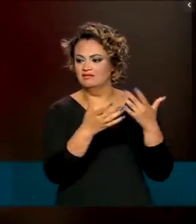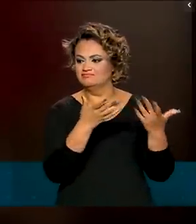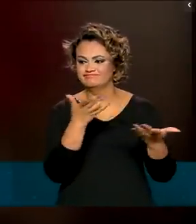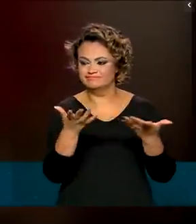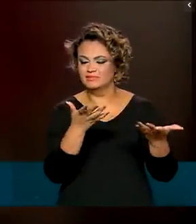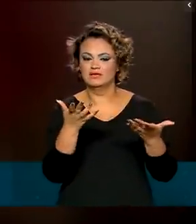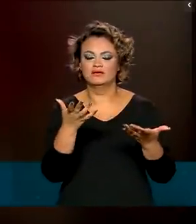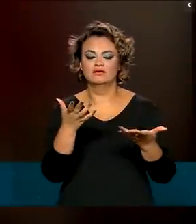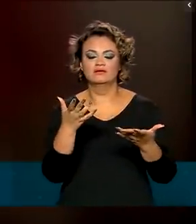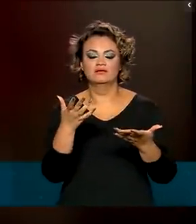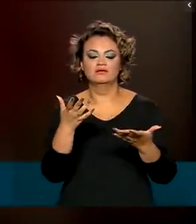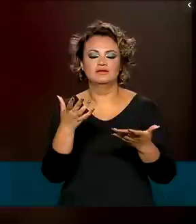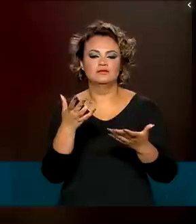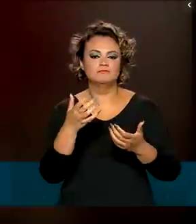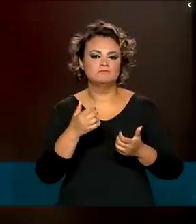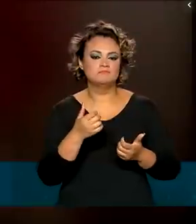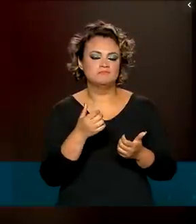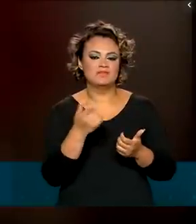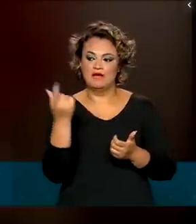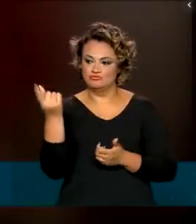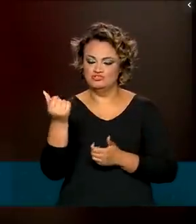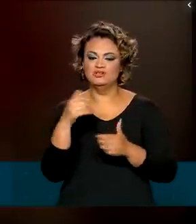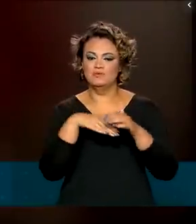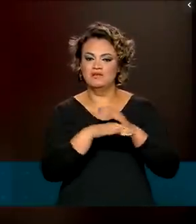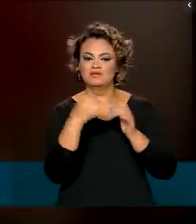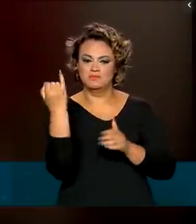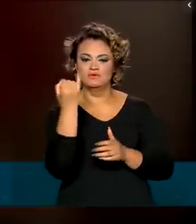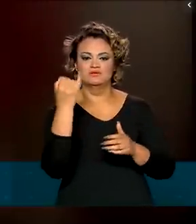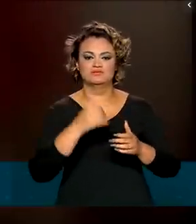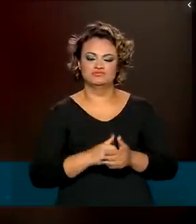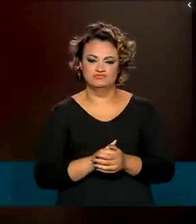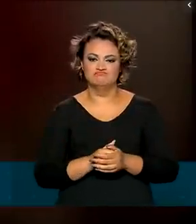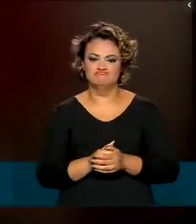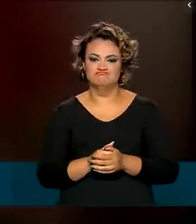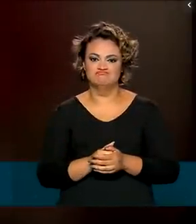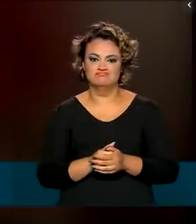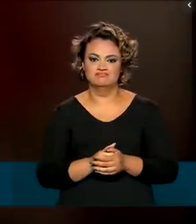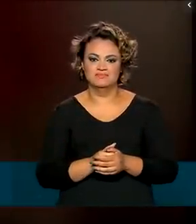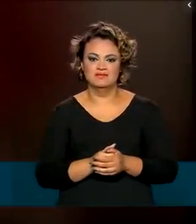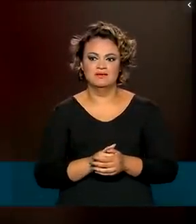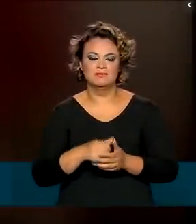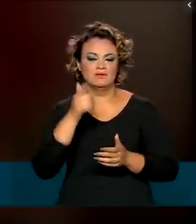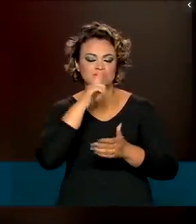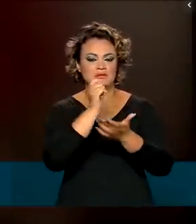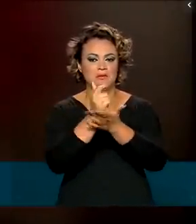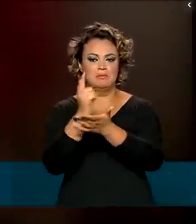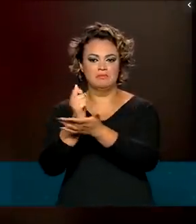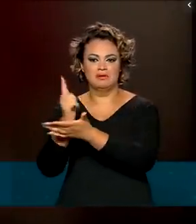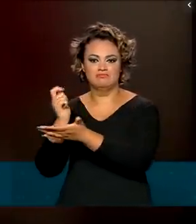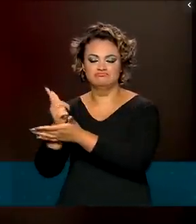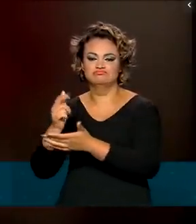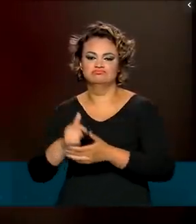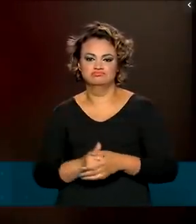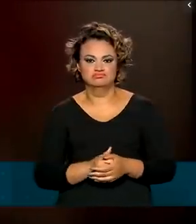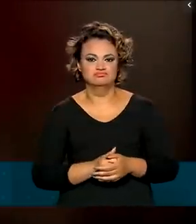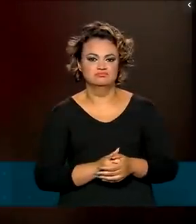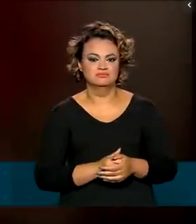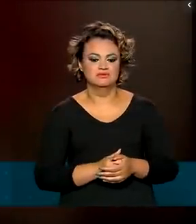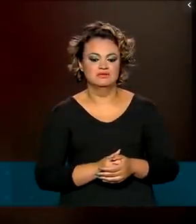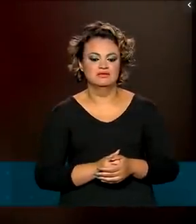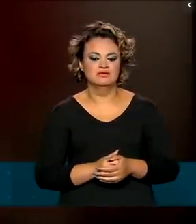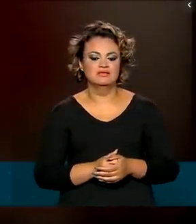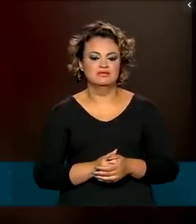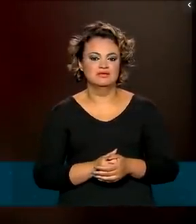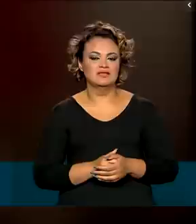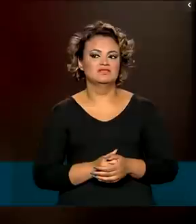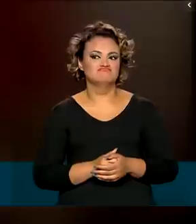um dinheiro reserva, né, para comprar. E o